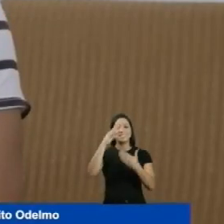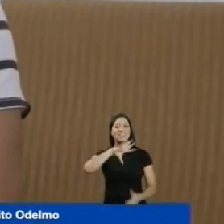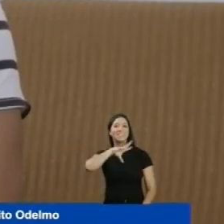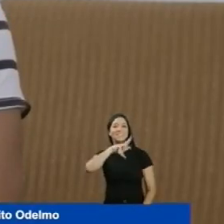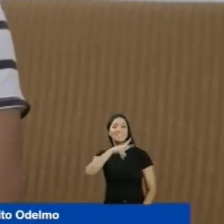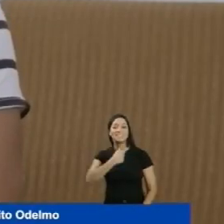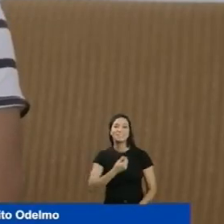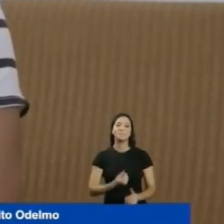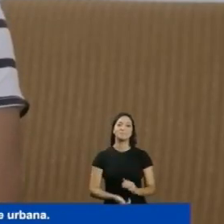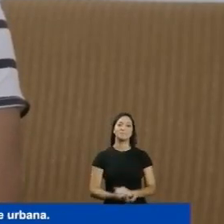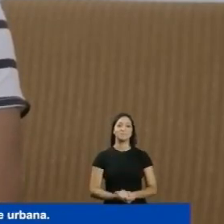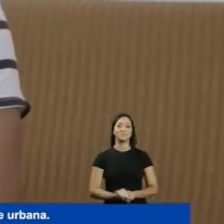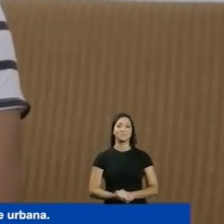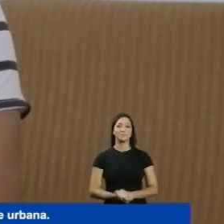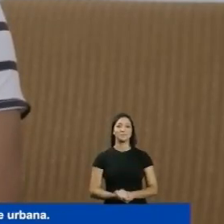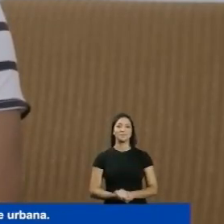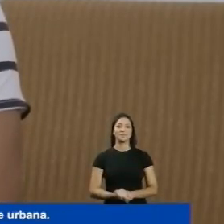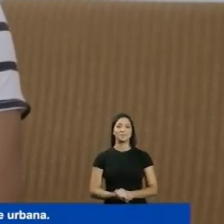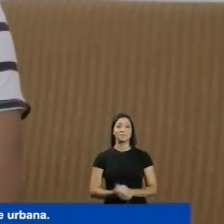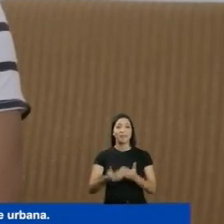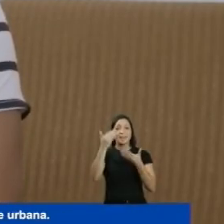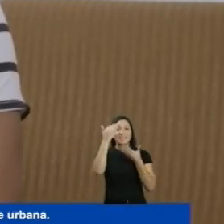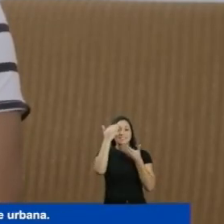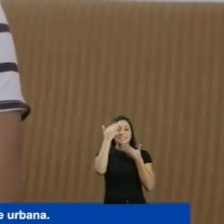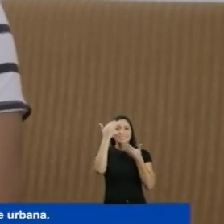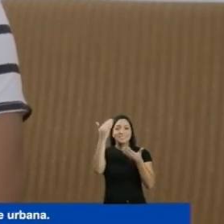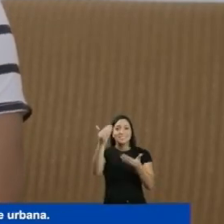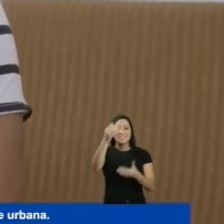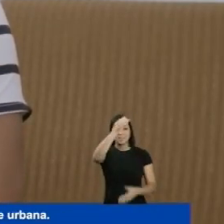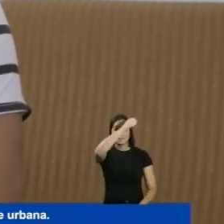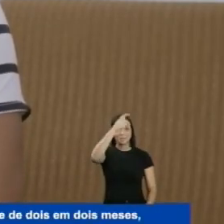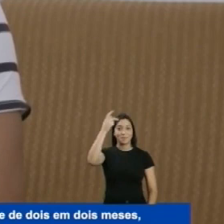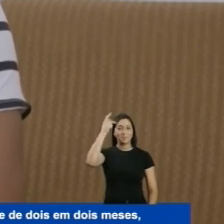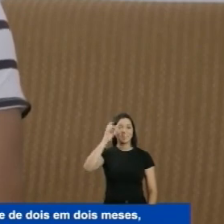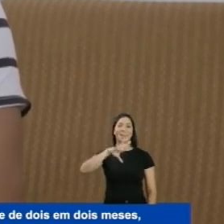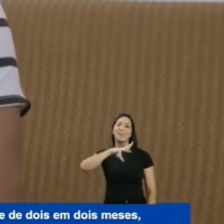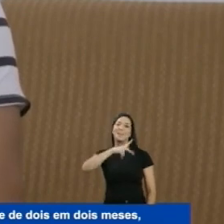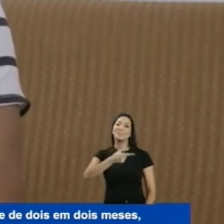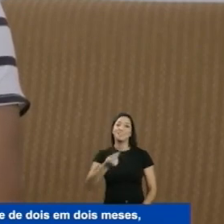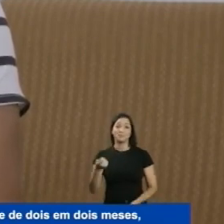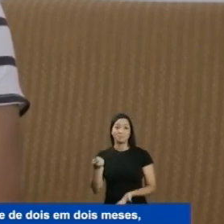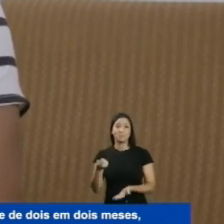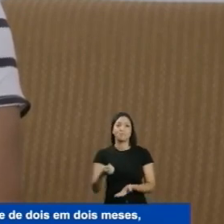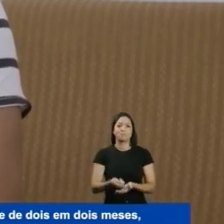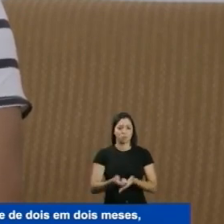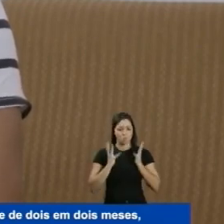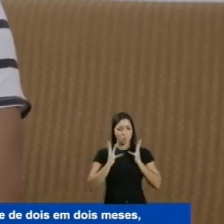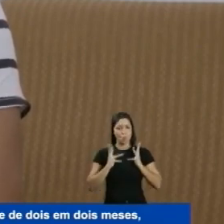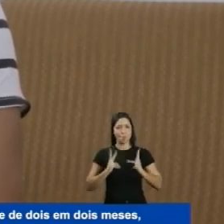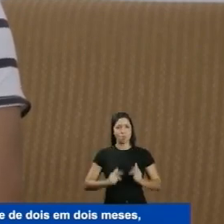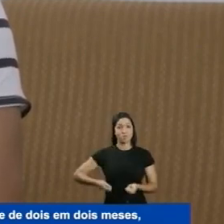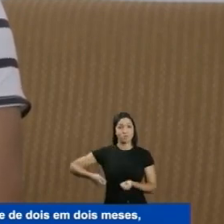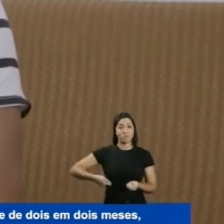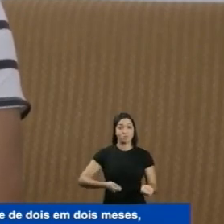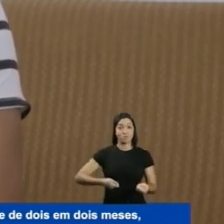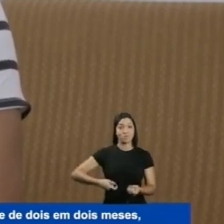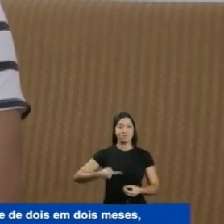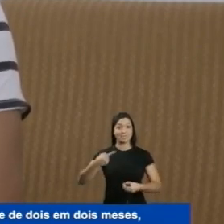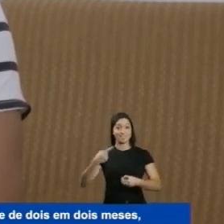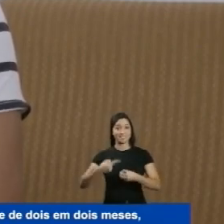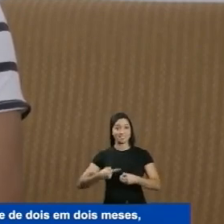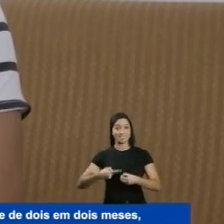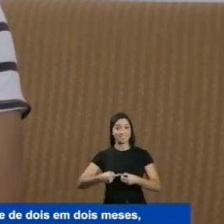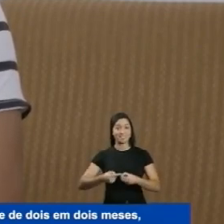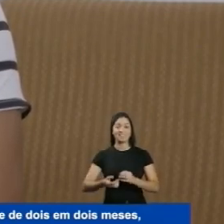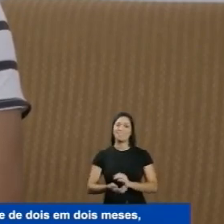prefeito Odelmo Pelo investimento em limpeza pública e urbana Nosso bairro é um bairro que